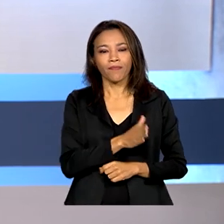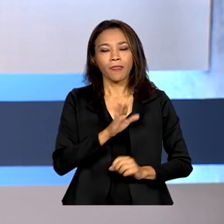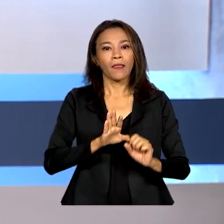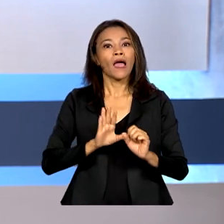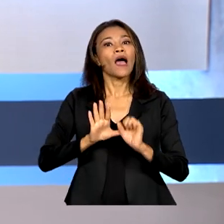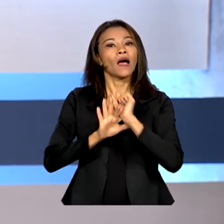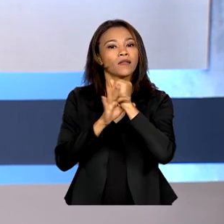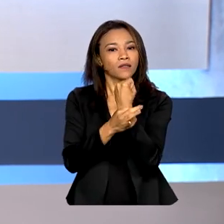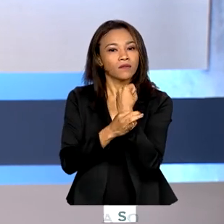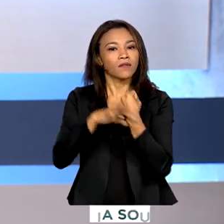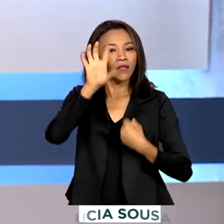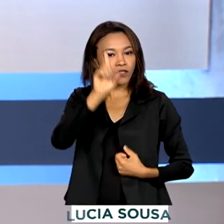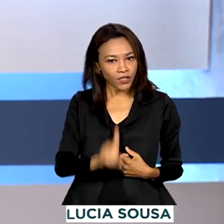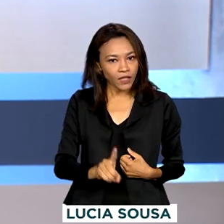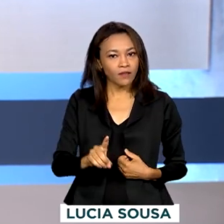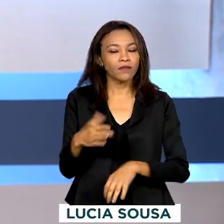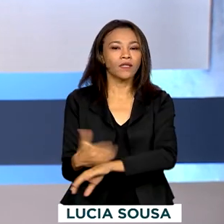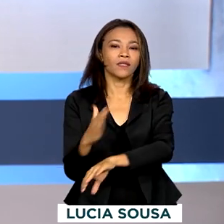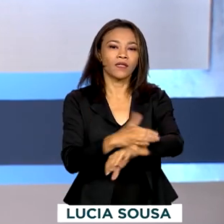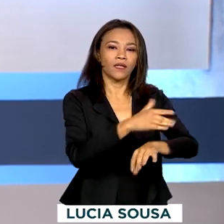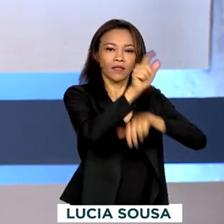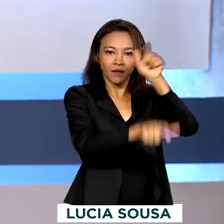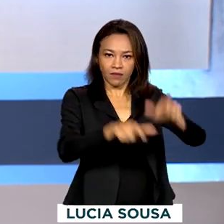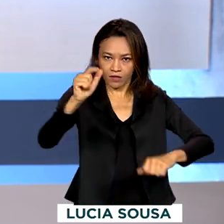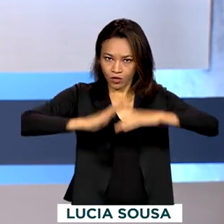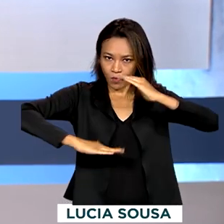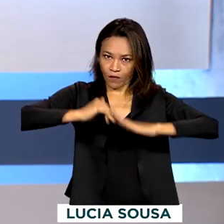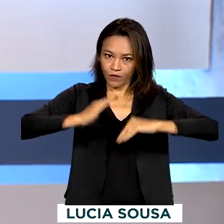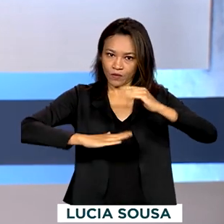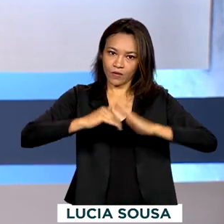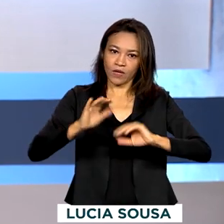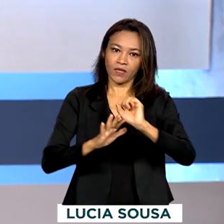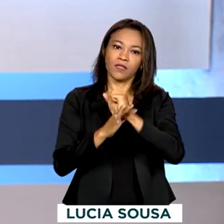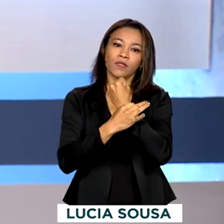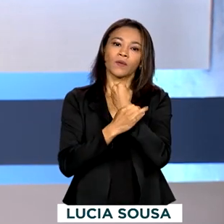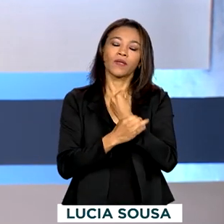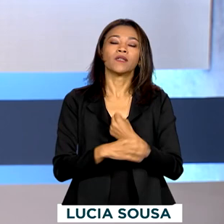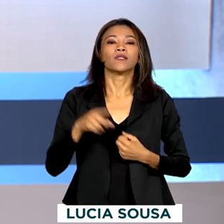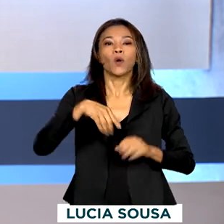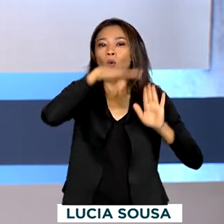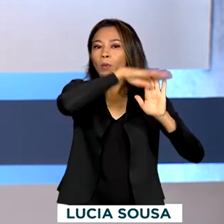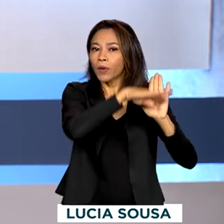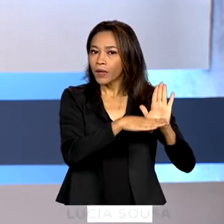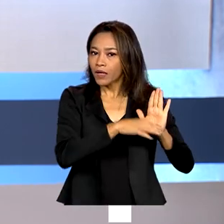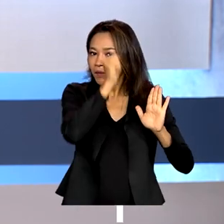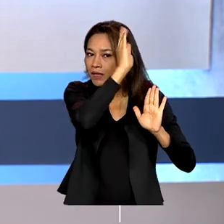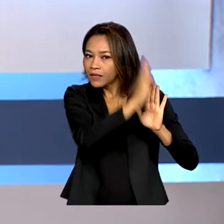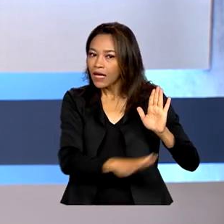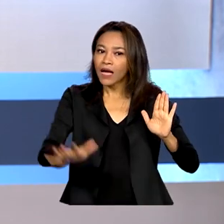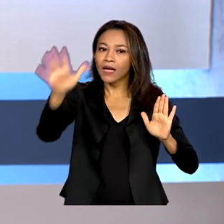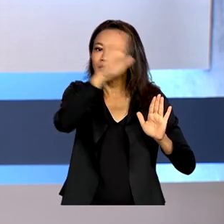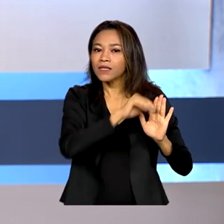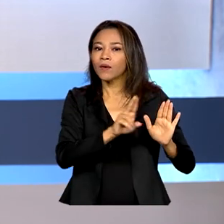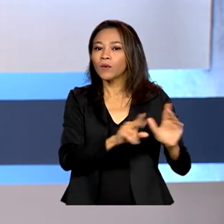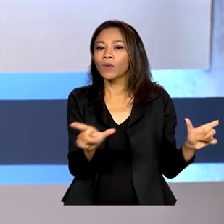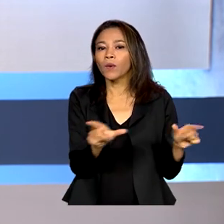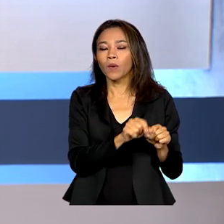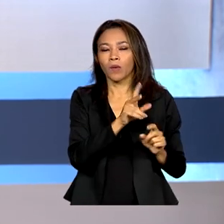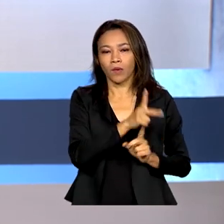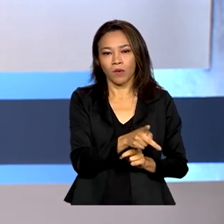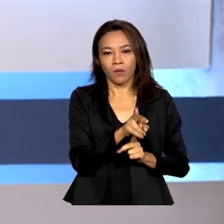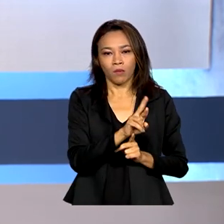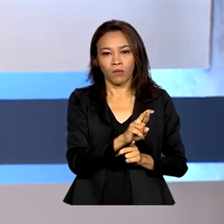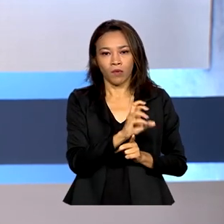direitos e qualificação de profissionais de segurança. O Programa Nacional de Segurança Pública com Cidadania, o PRONASSE, foi